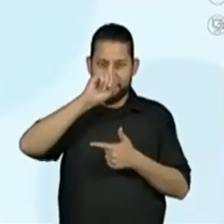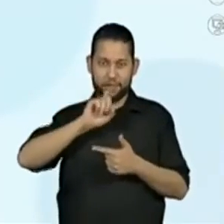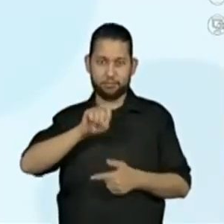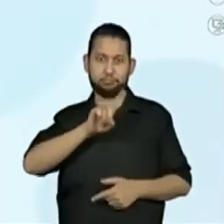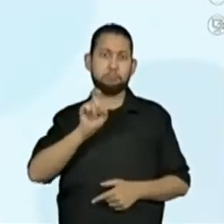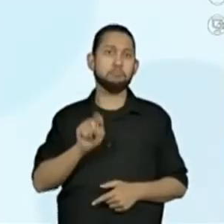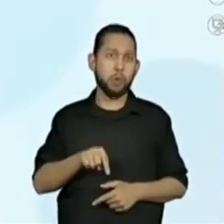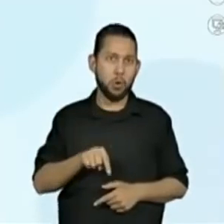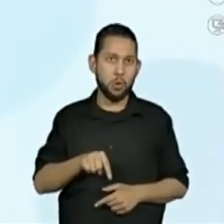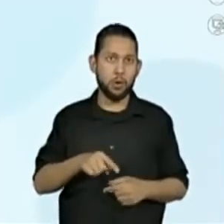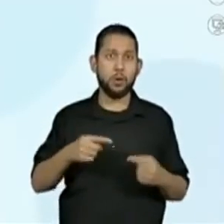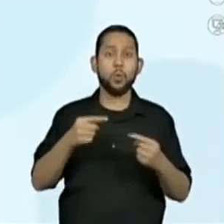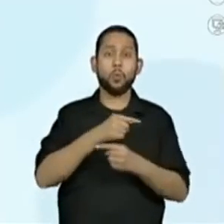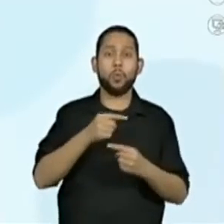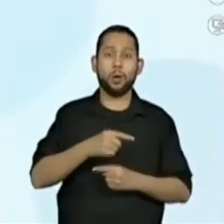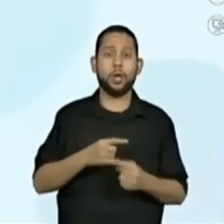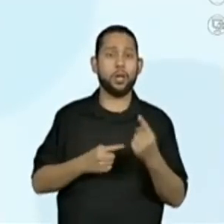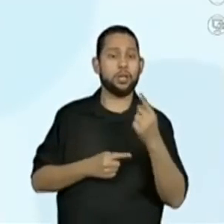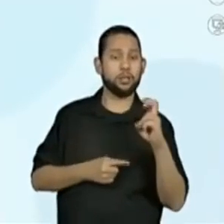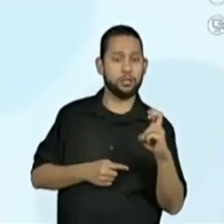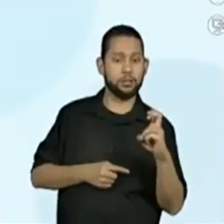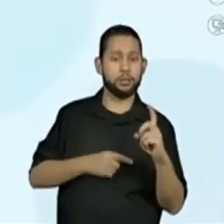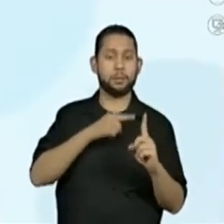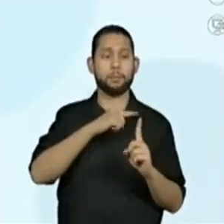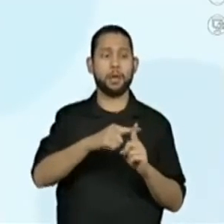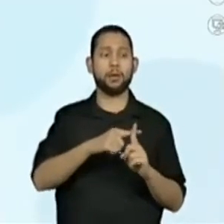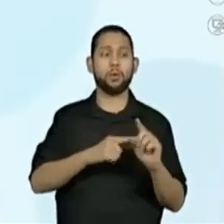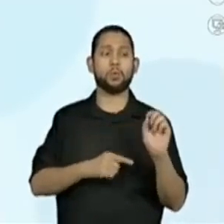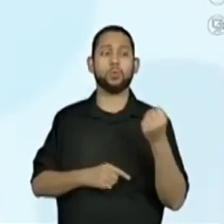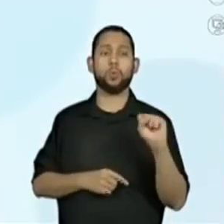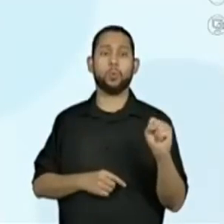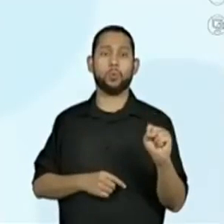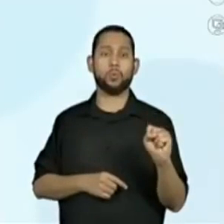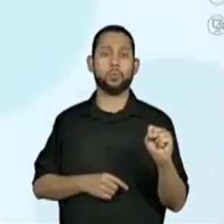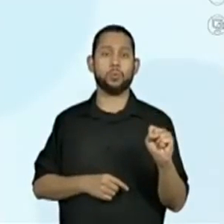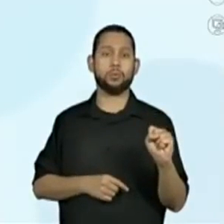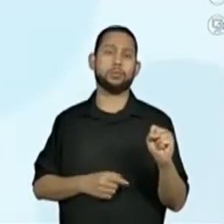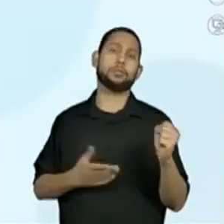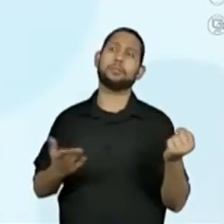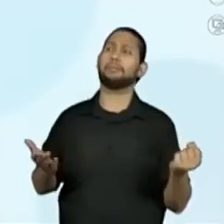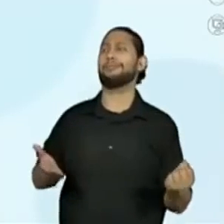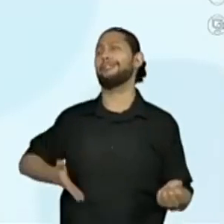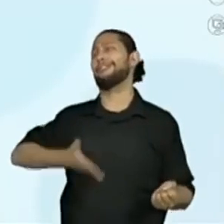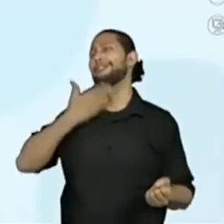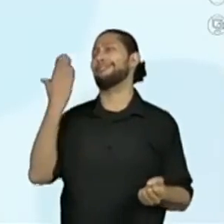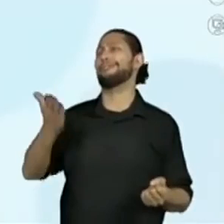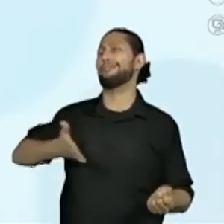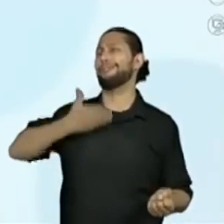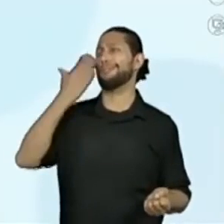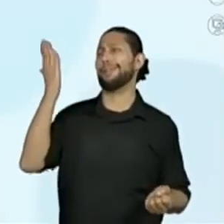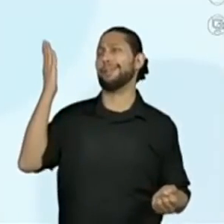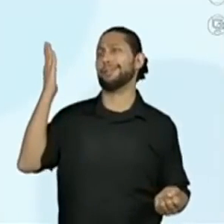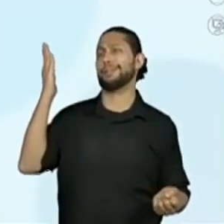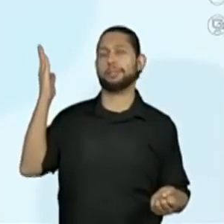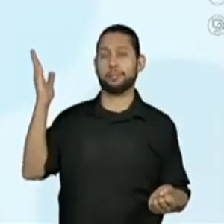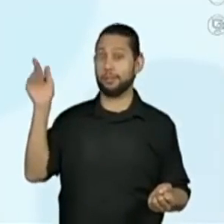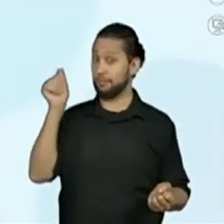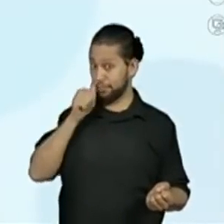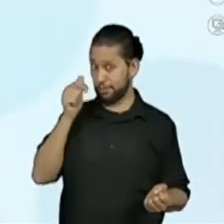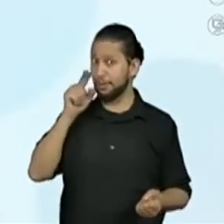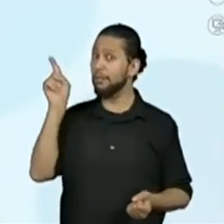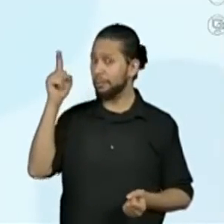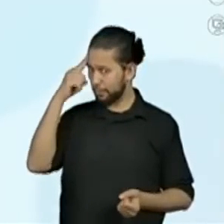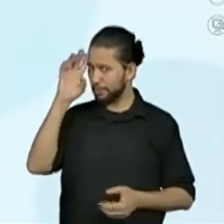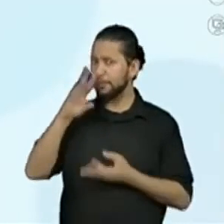15 mais 8. Esse é fácil. Para a Natália, esse